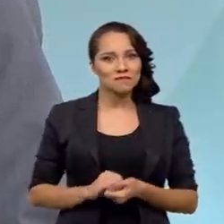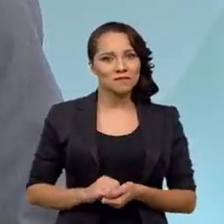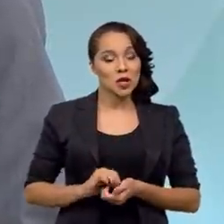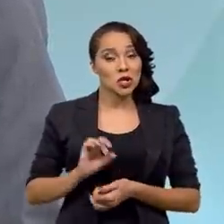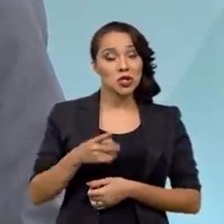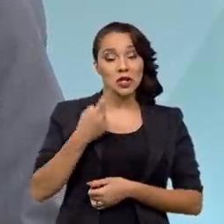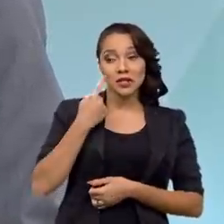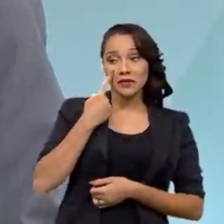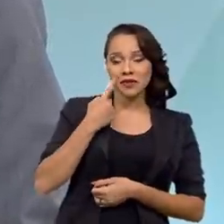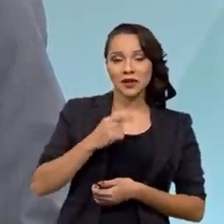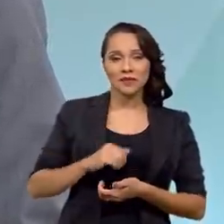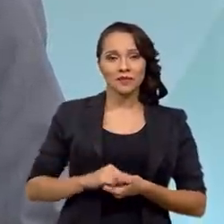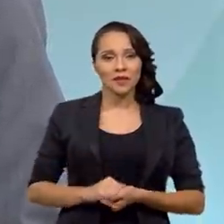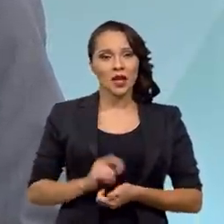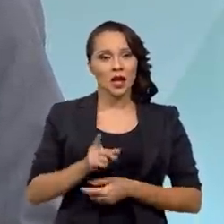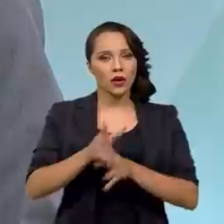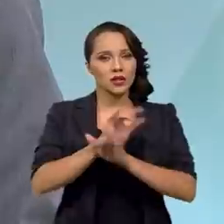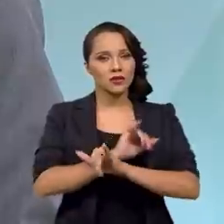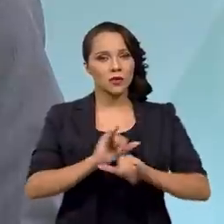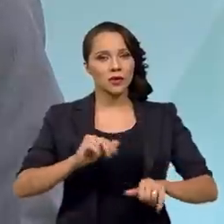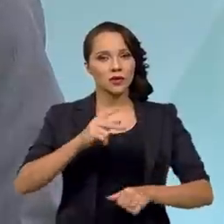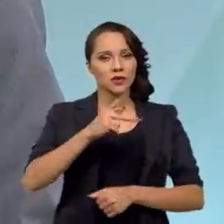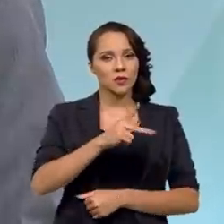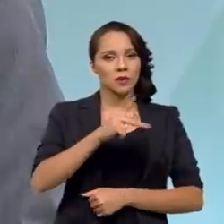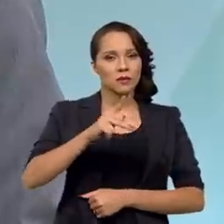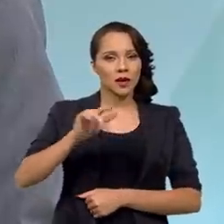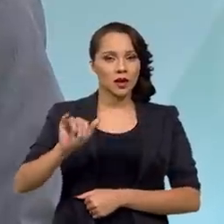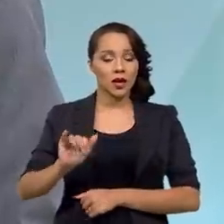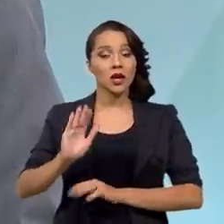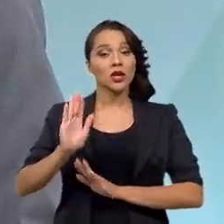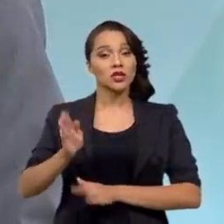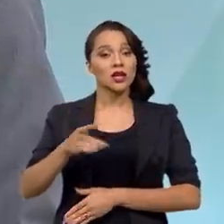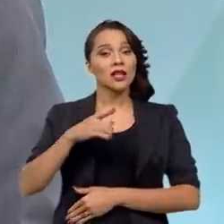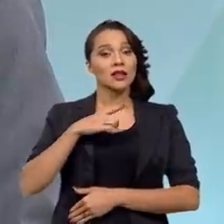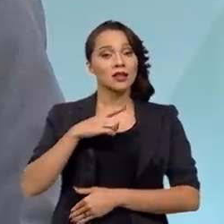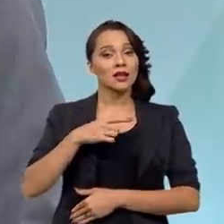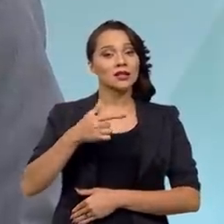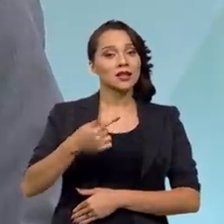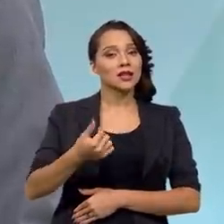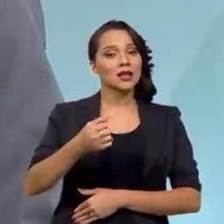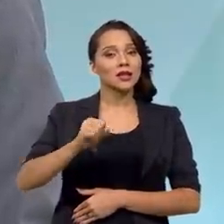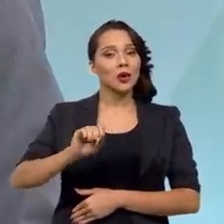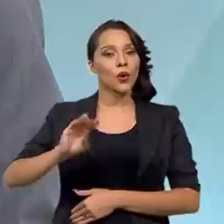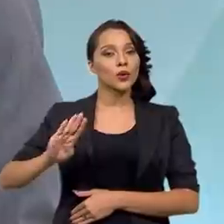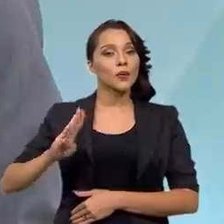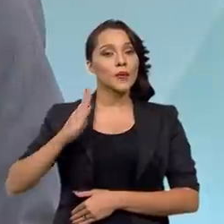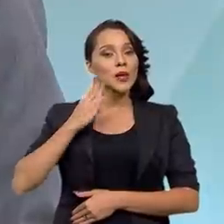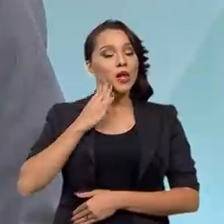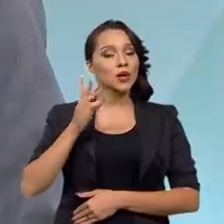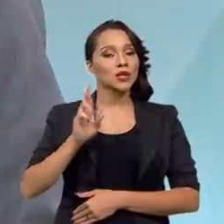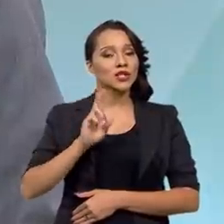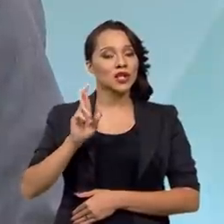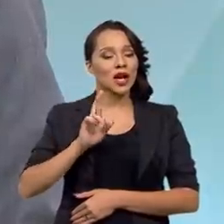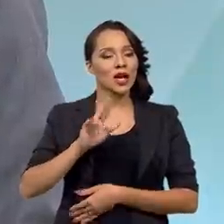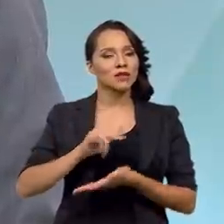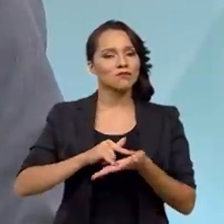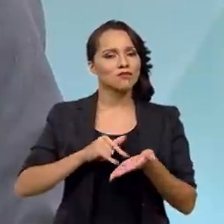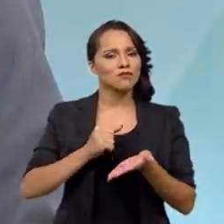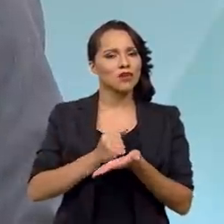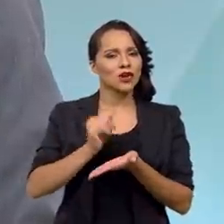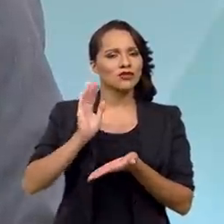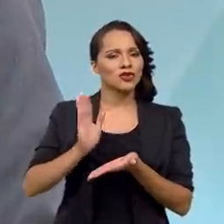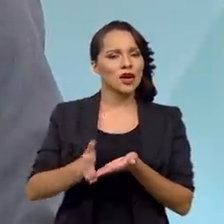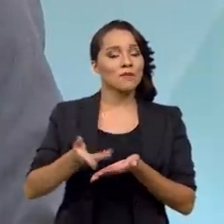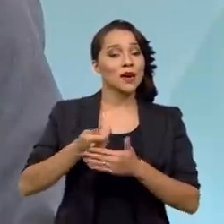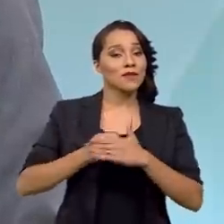verificar que, de acordo com dados do PPI, nós já temos R 78 bilhões contratados para